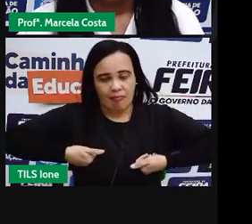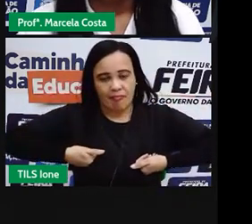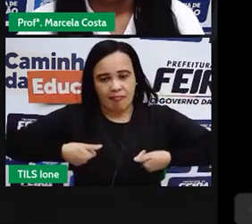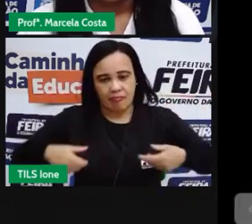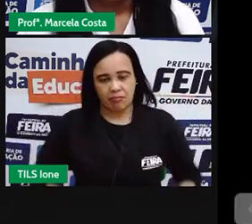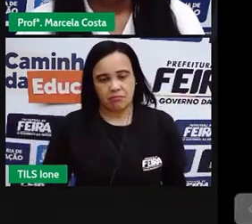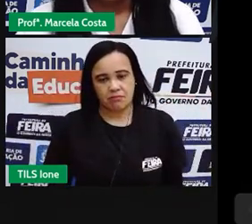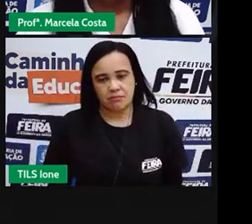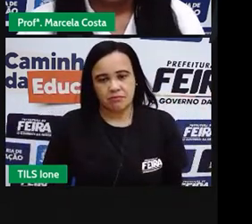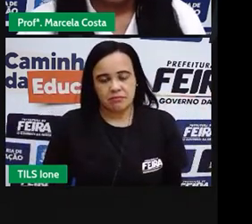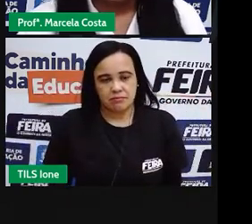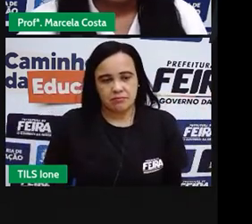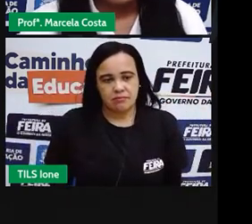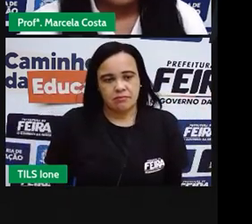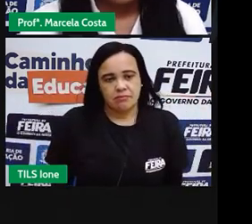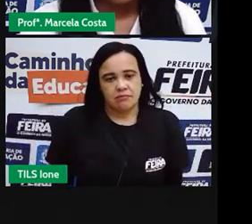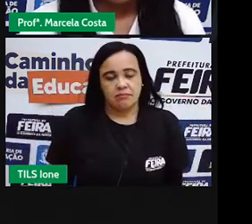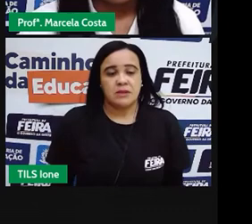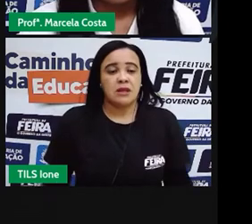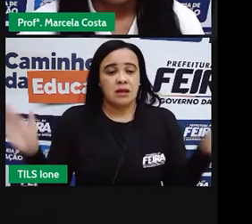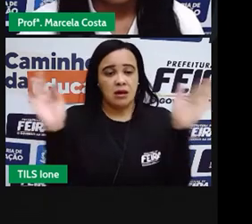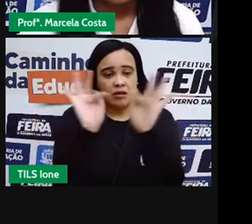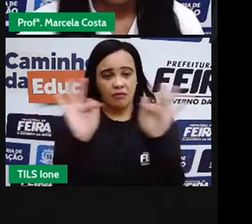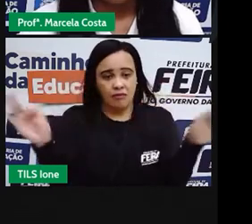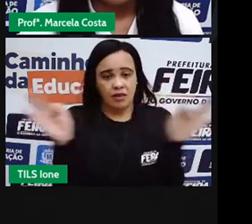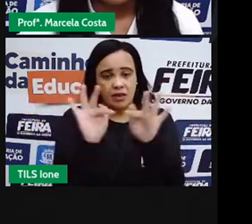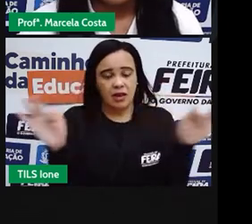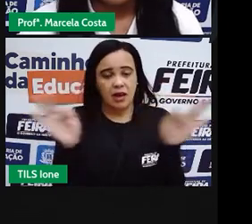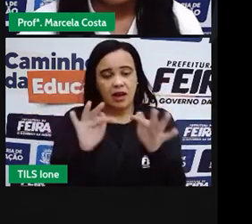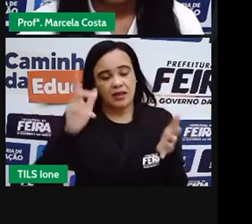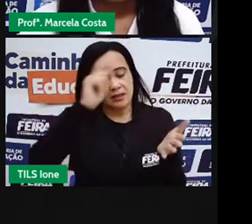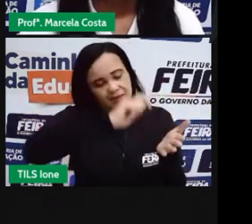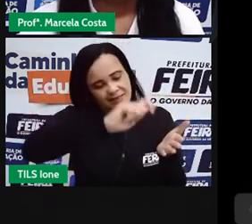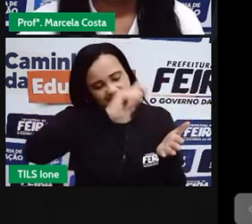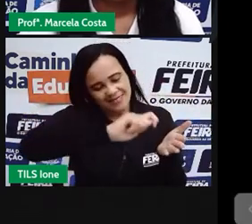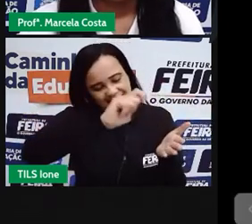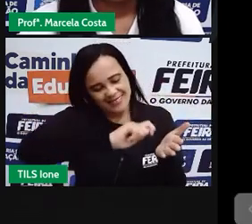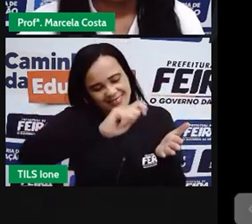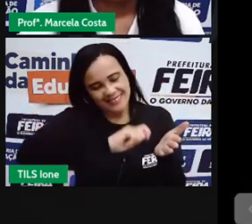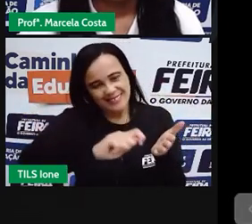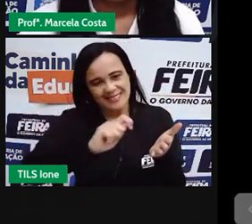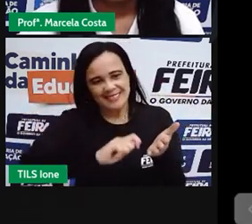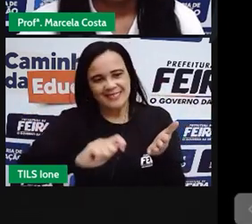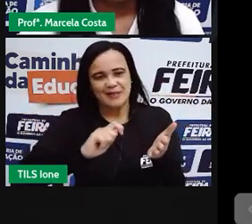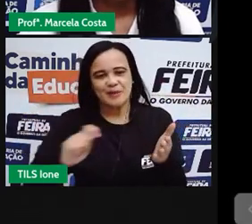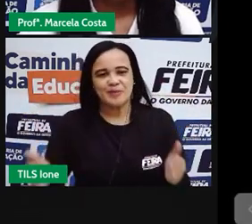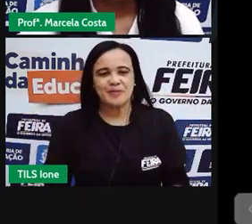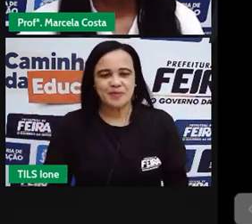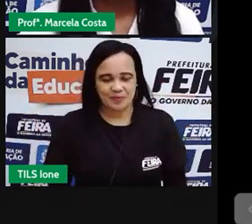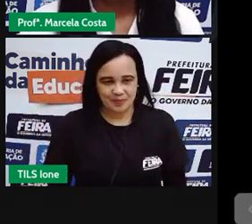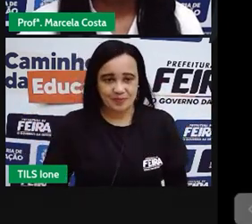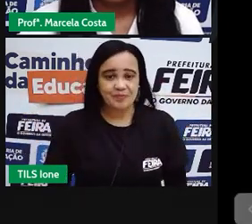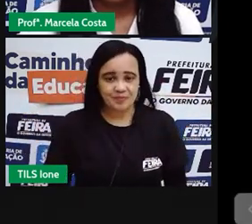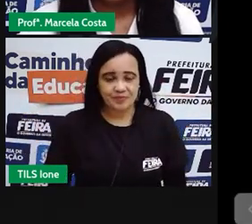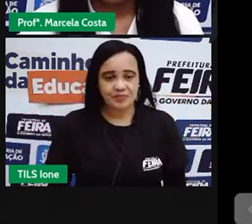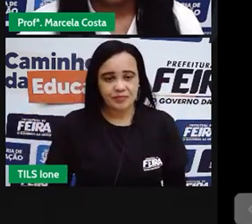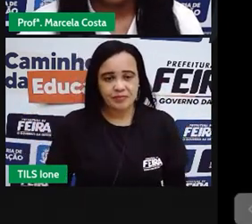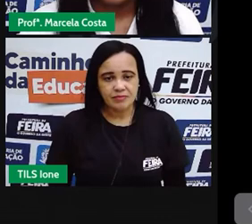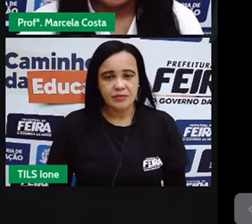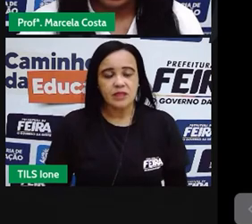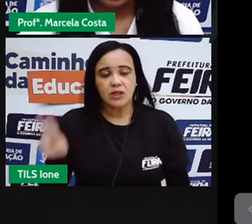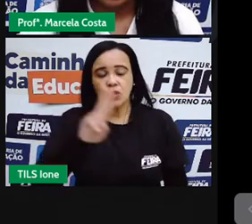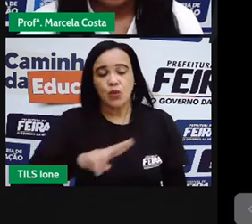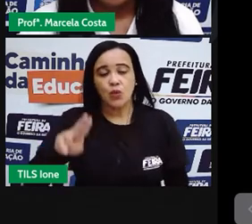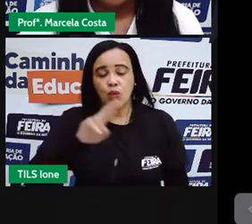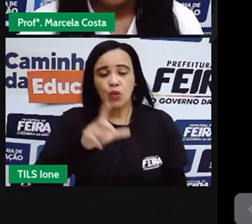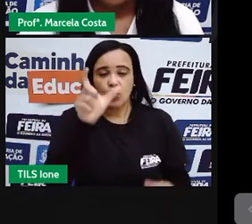Então, essa a frase que a gente conseguiu escrever aqui usando o nome deste personagem.